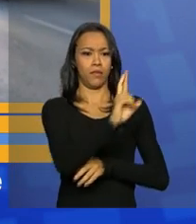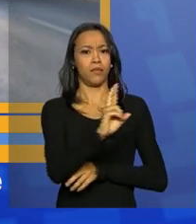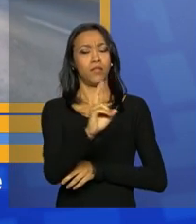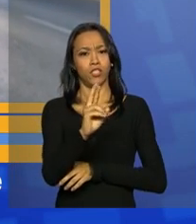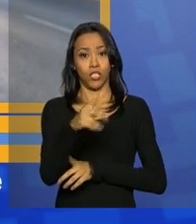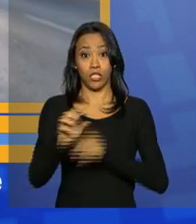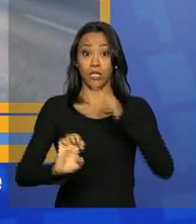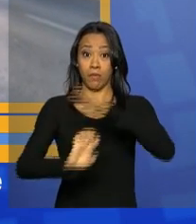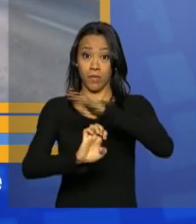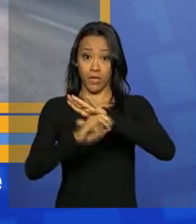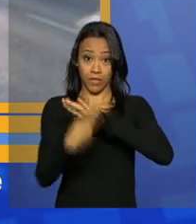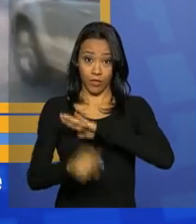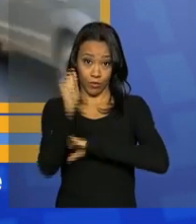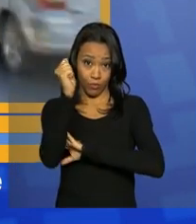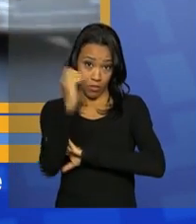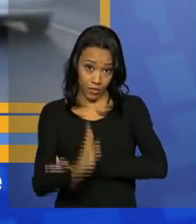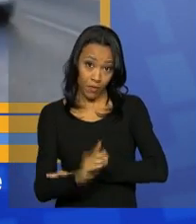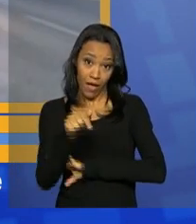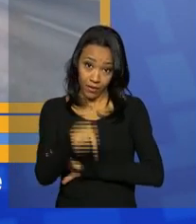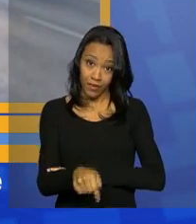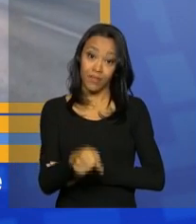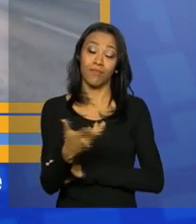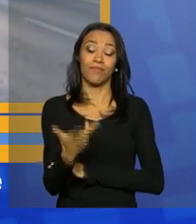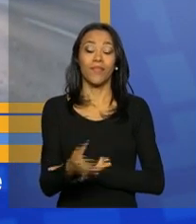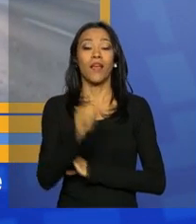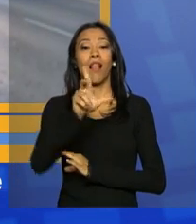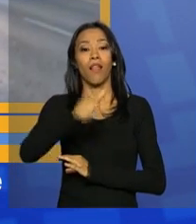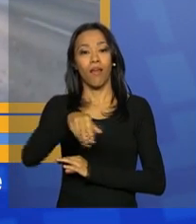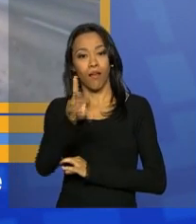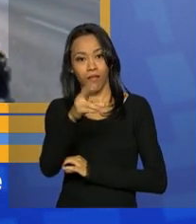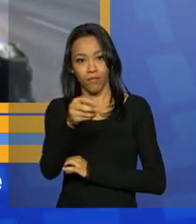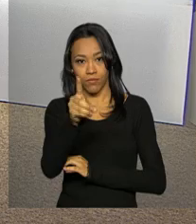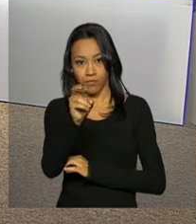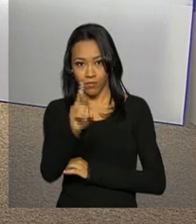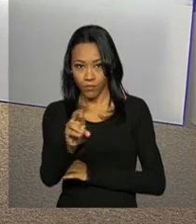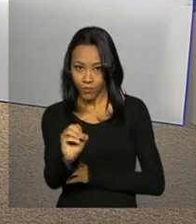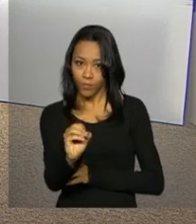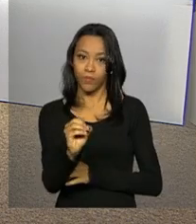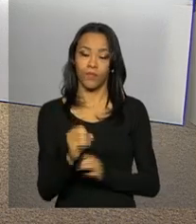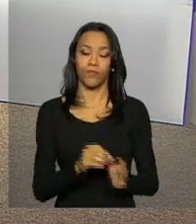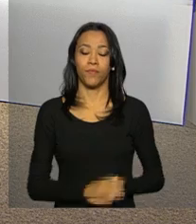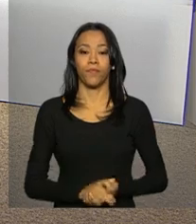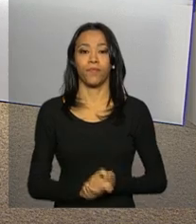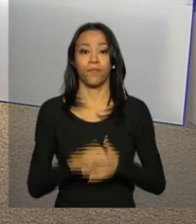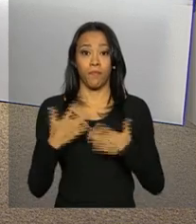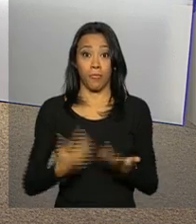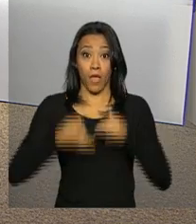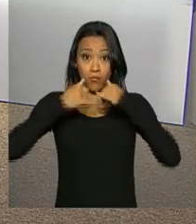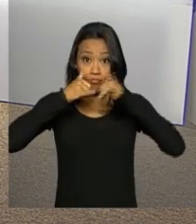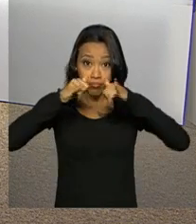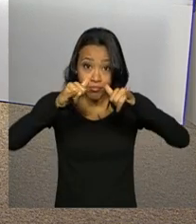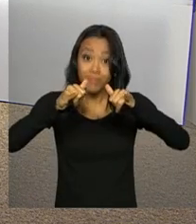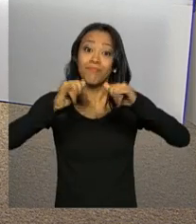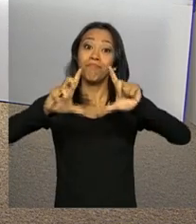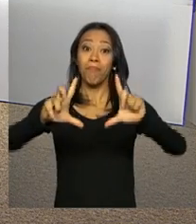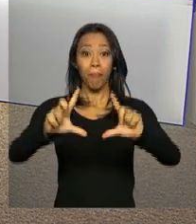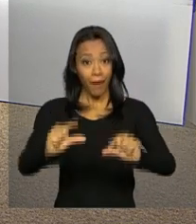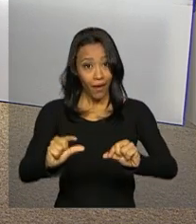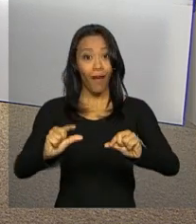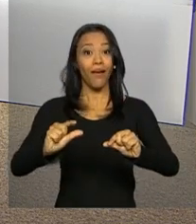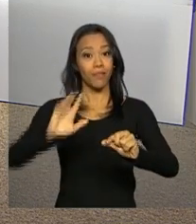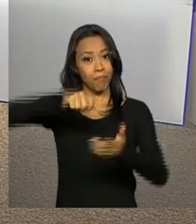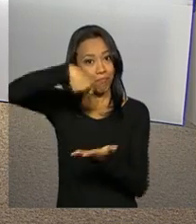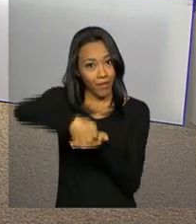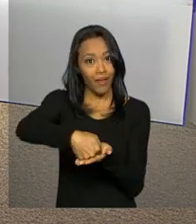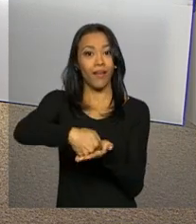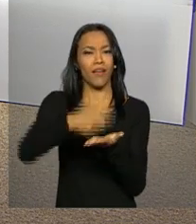aqui no Chile. De Santiago, Chile, Leandro Alarcon. Energia elétrica mais barata. Quem tem